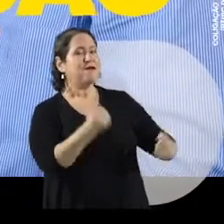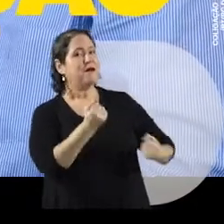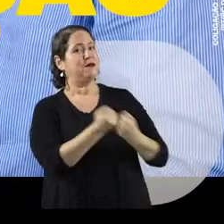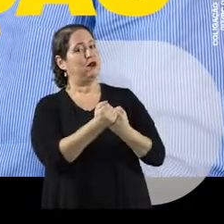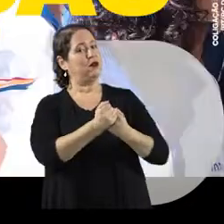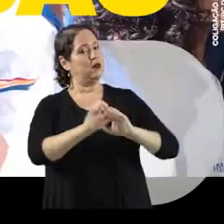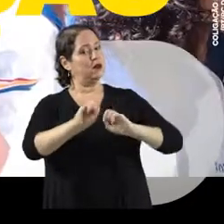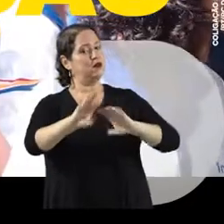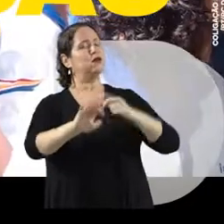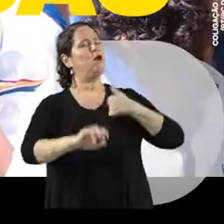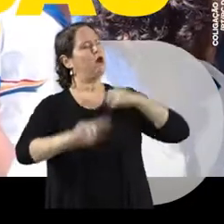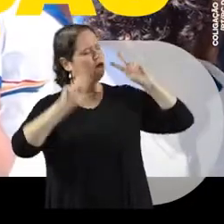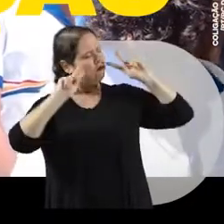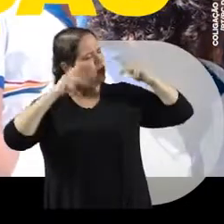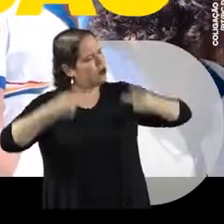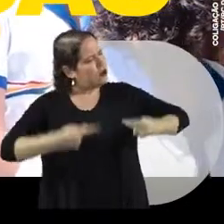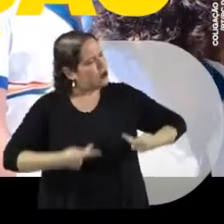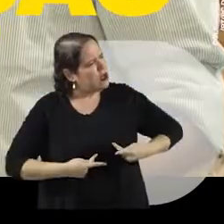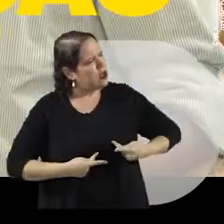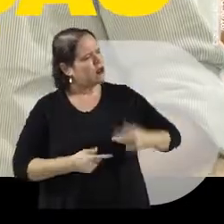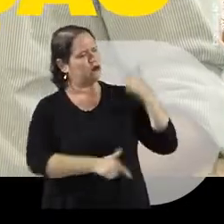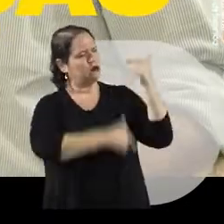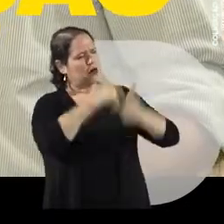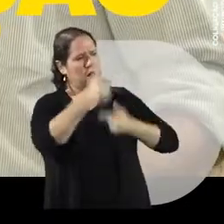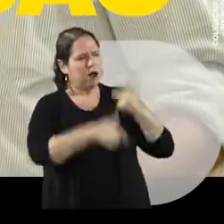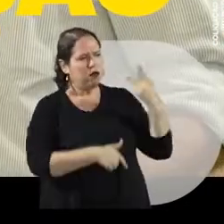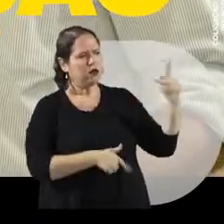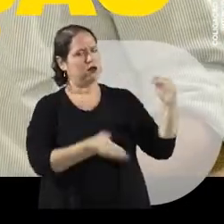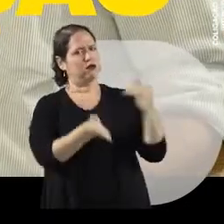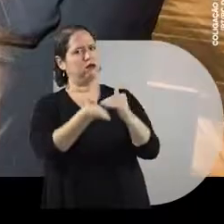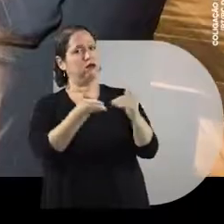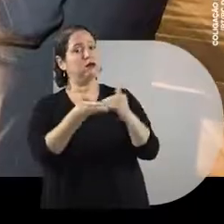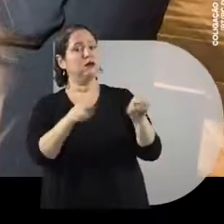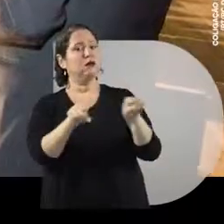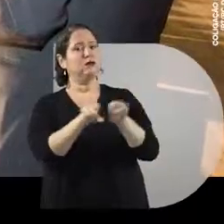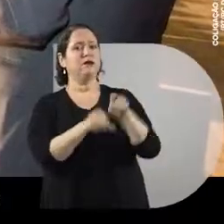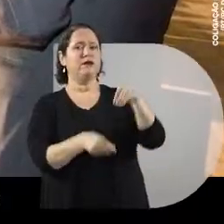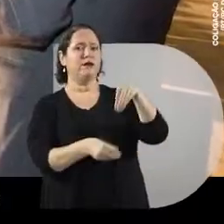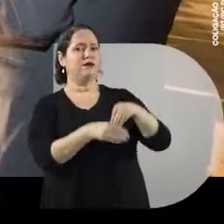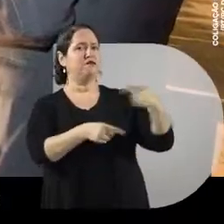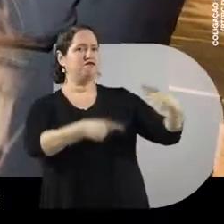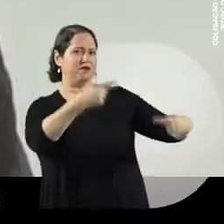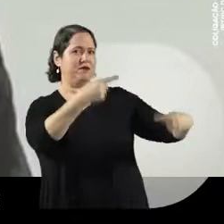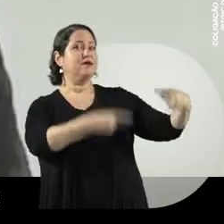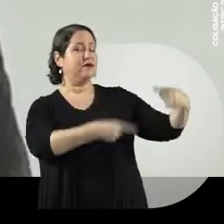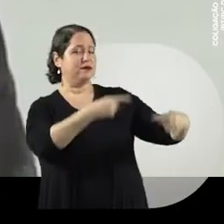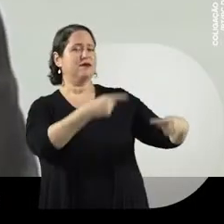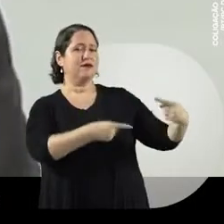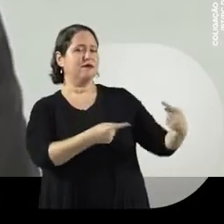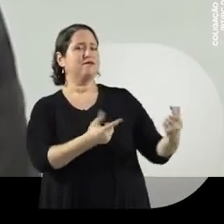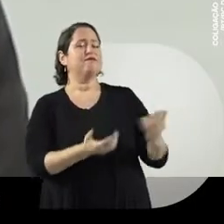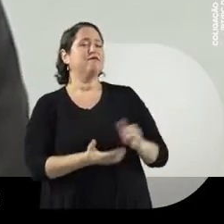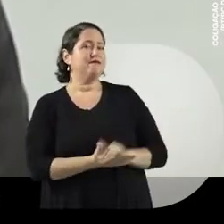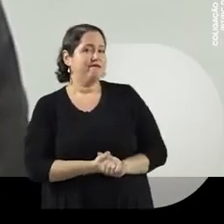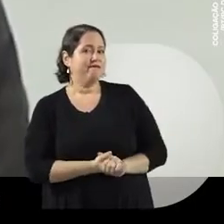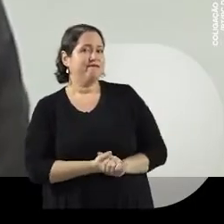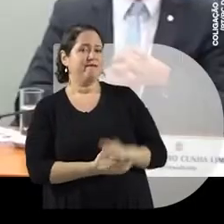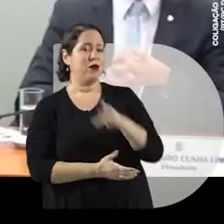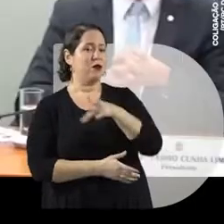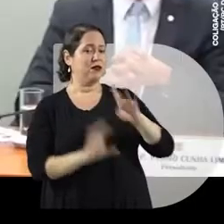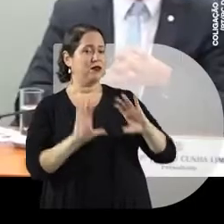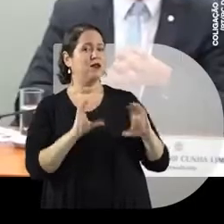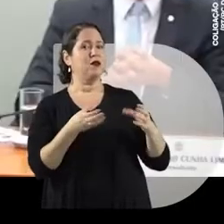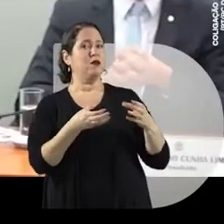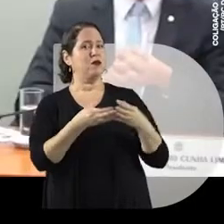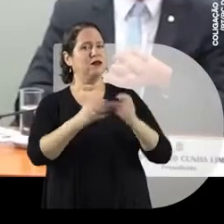educação é porque eu reconheço todo o seu trabalho, não só a frente da secretaria, mas seu trabalho parlamentar como presidente